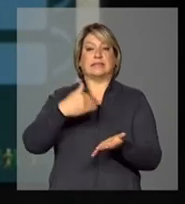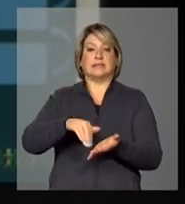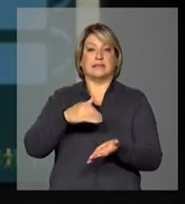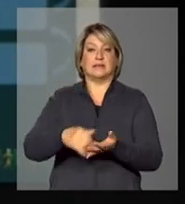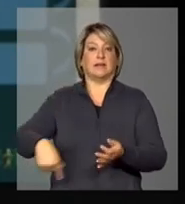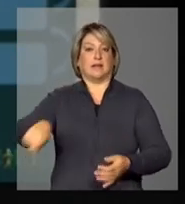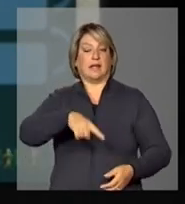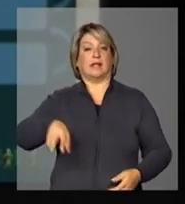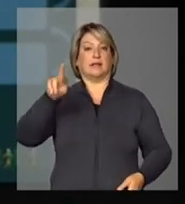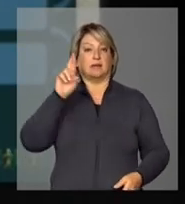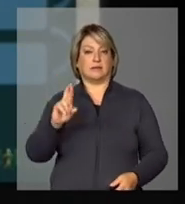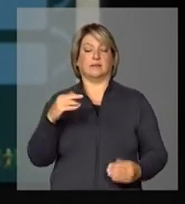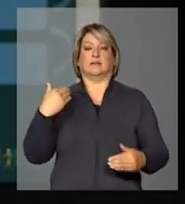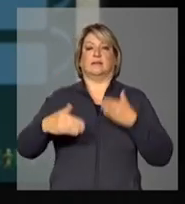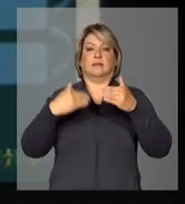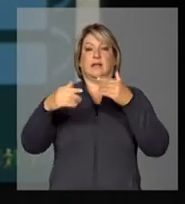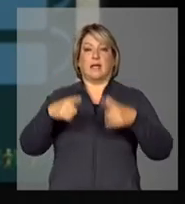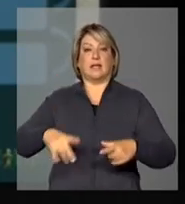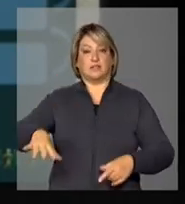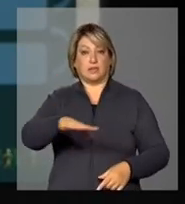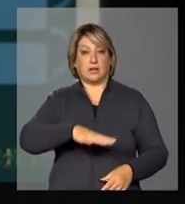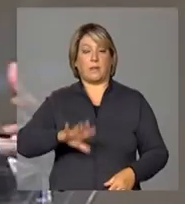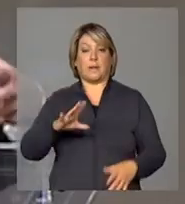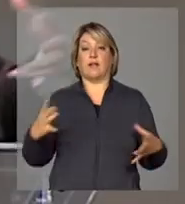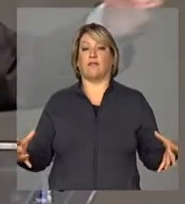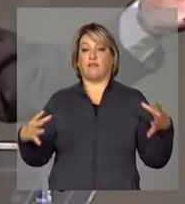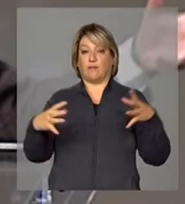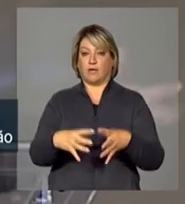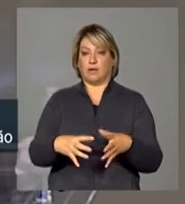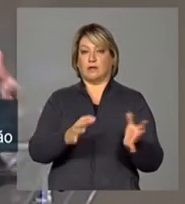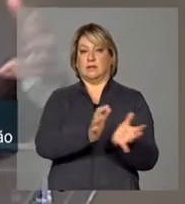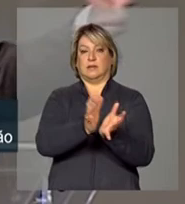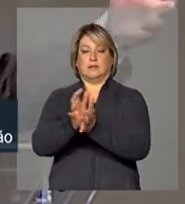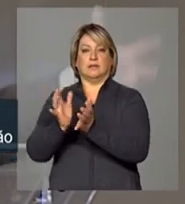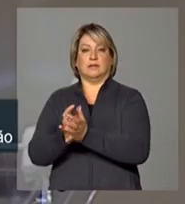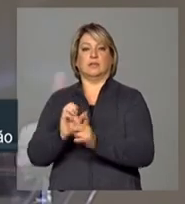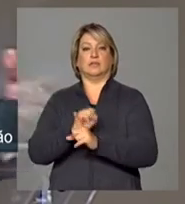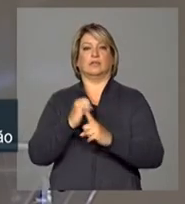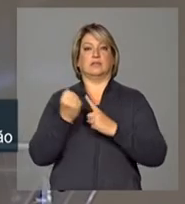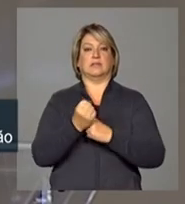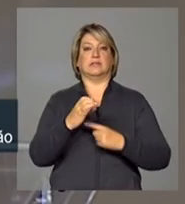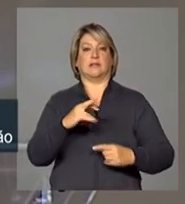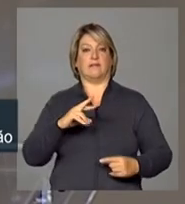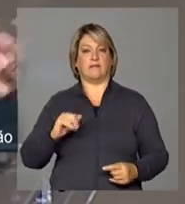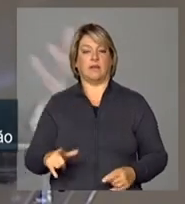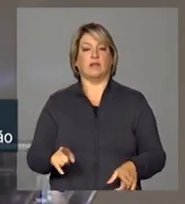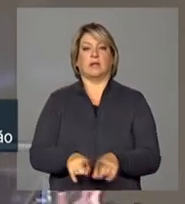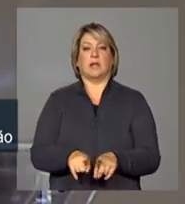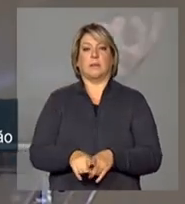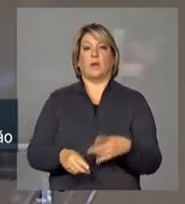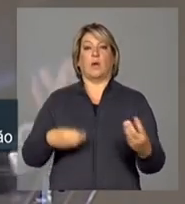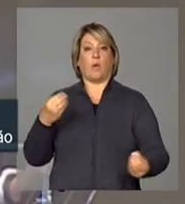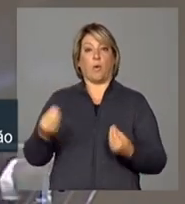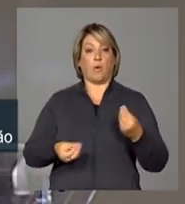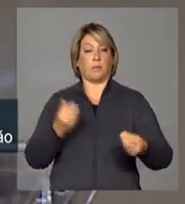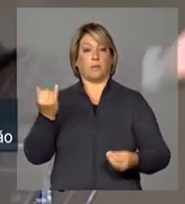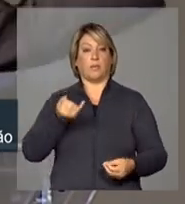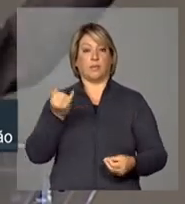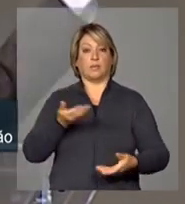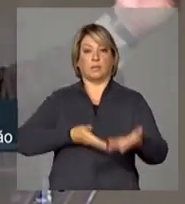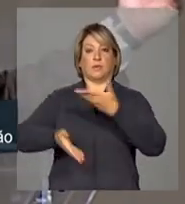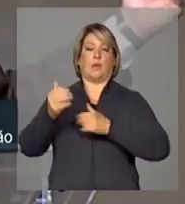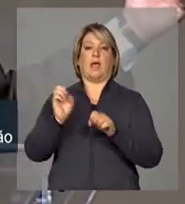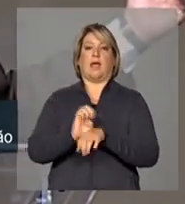responsáveis pela área de desenvolvimento regional, mas envolvendo segmentos da sociedade civil como um elemento importante na articulação com os Estados,